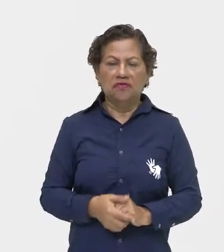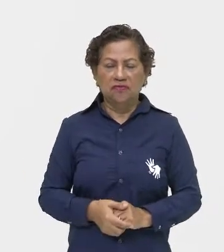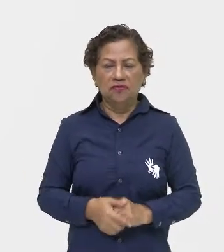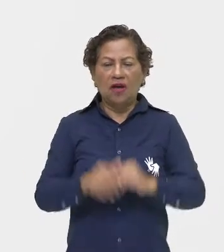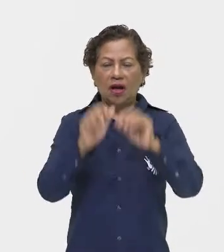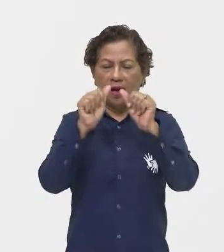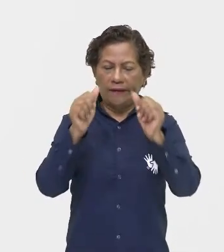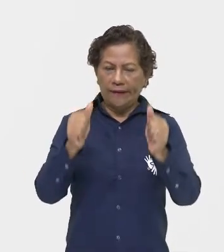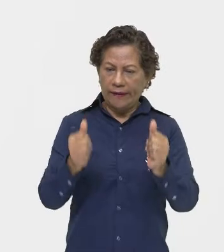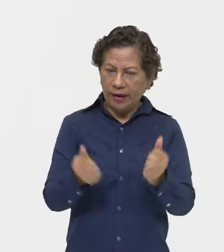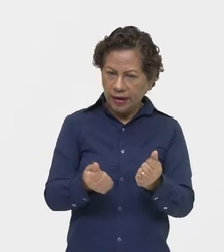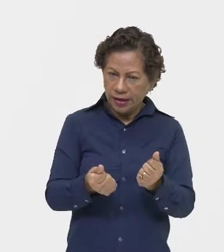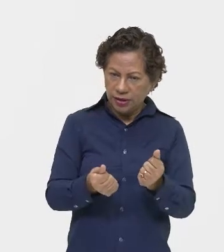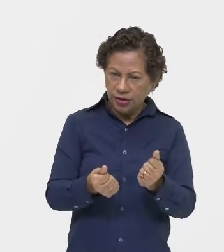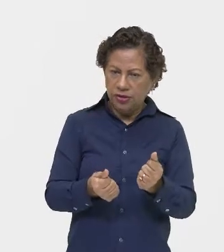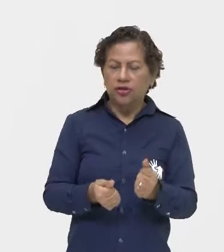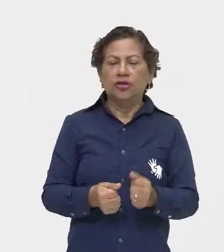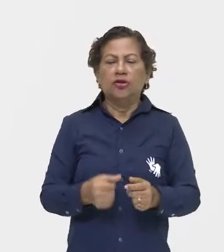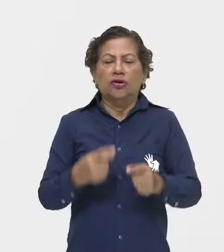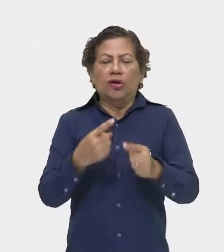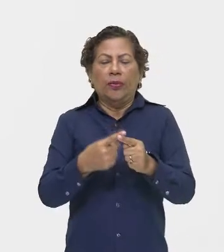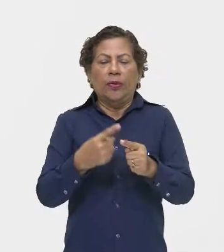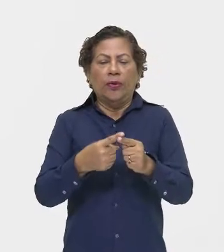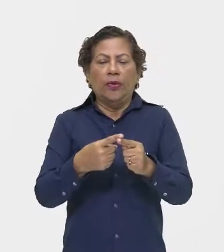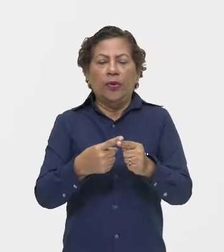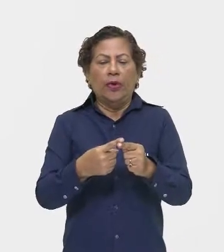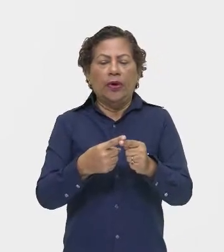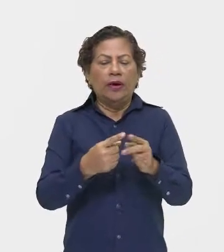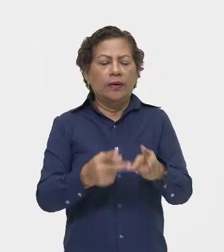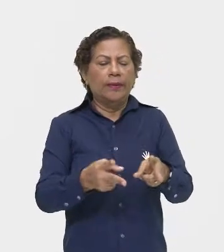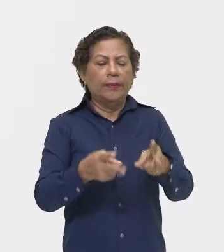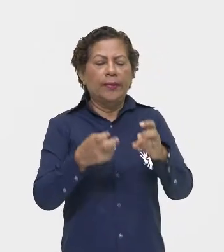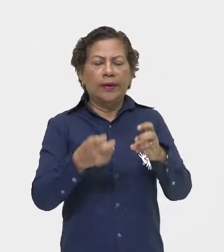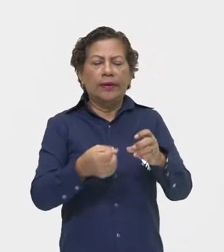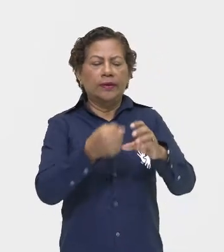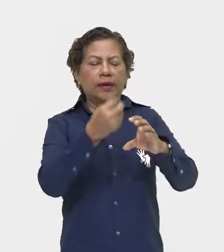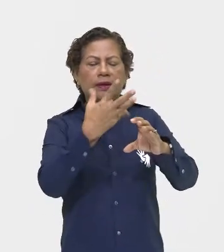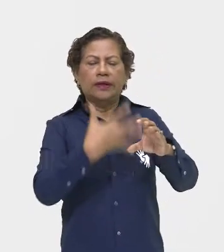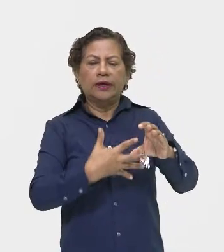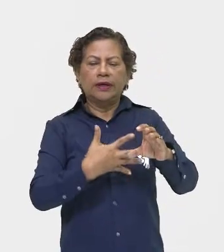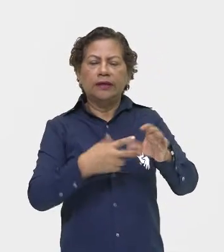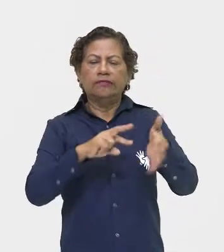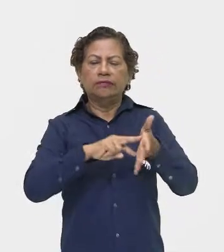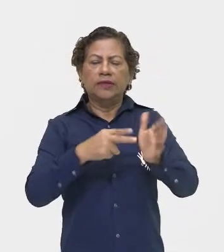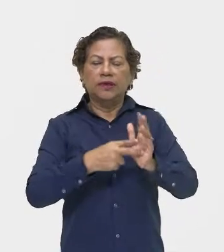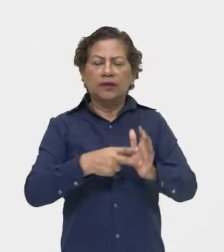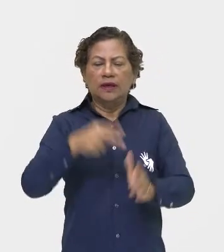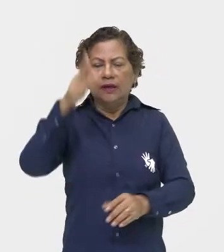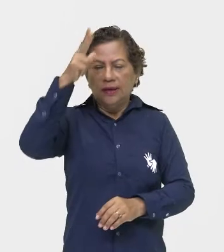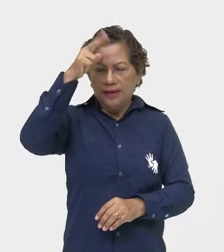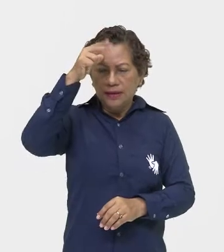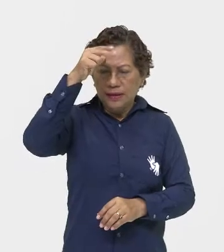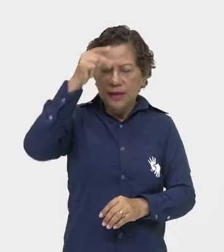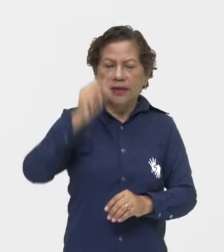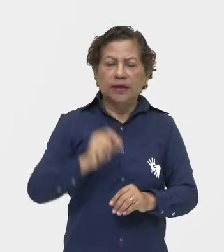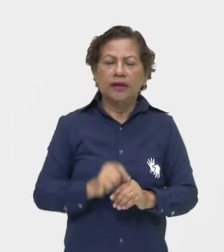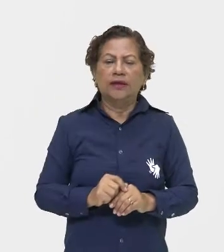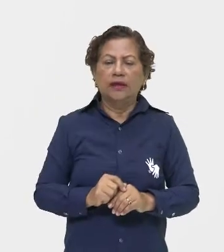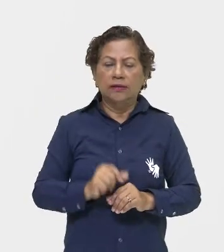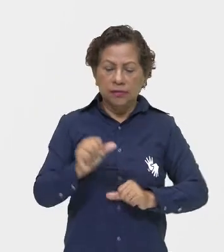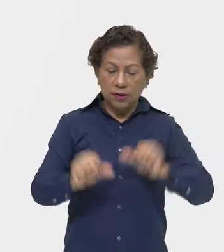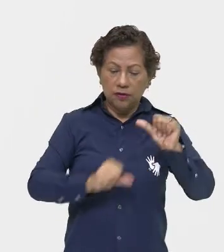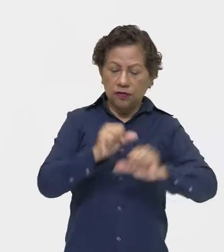cabal de um espírito que caracteriza o dadaísmo, ao transformar qualquer